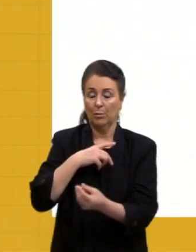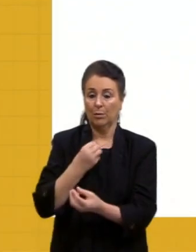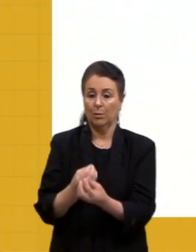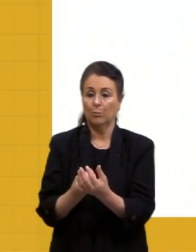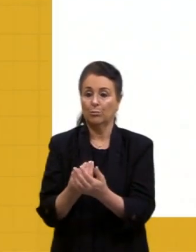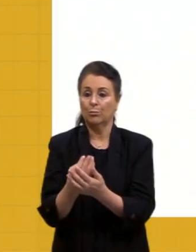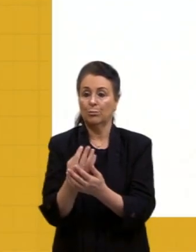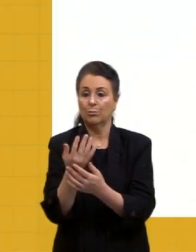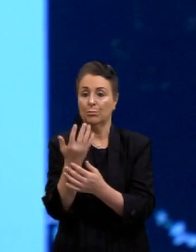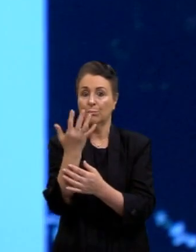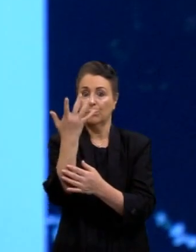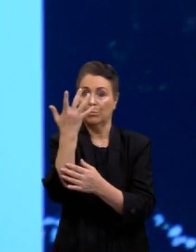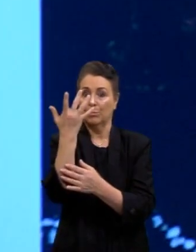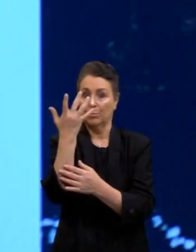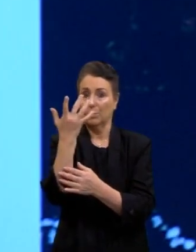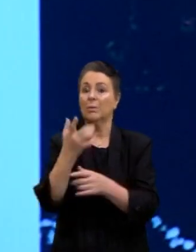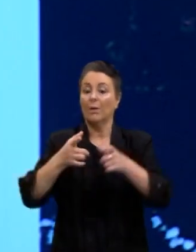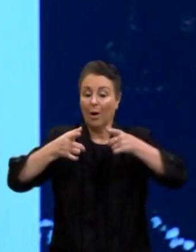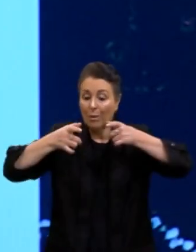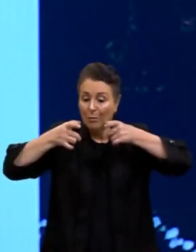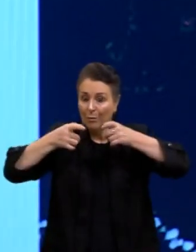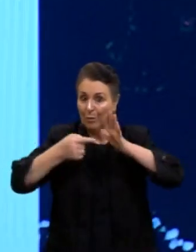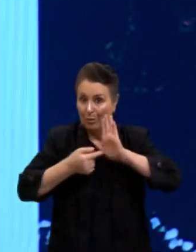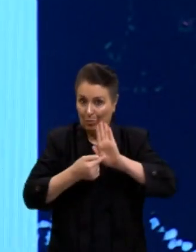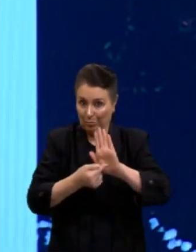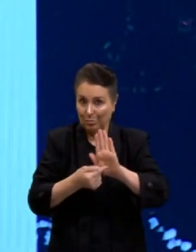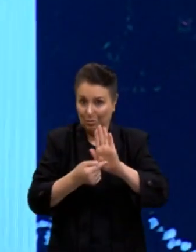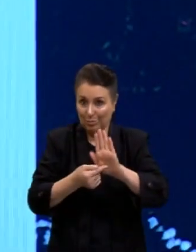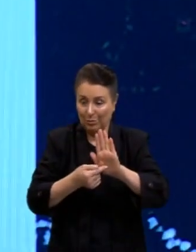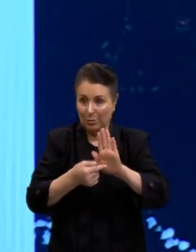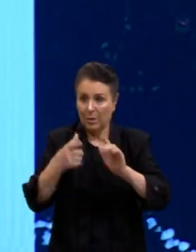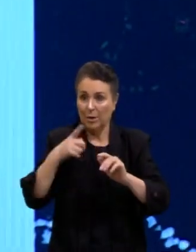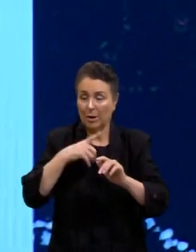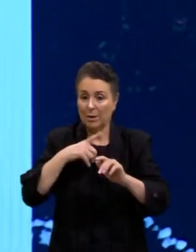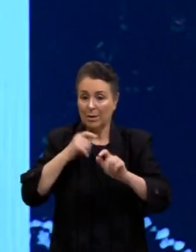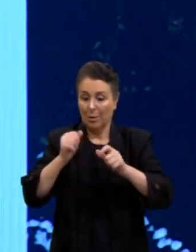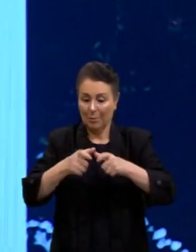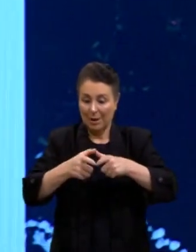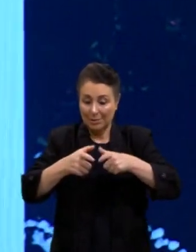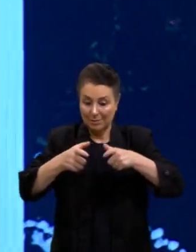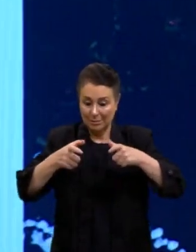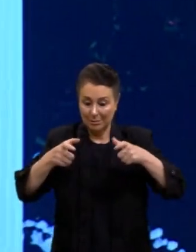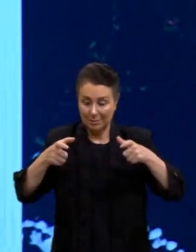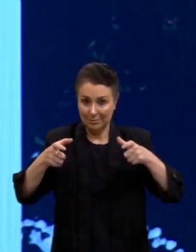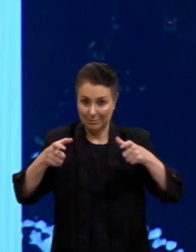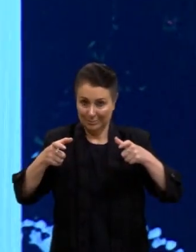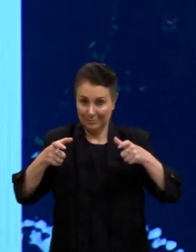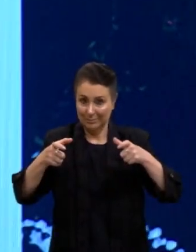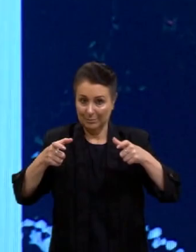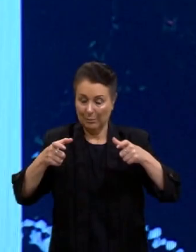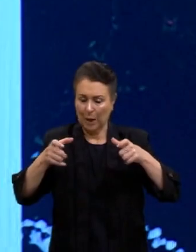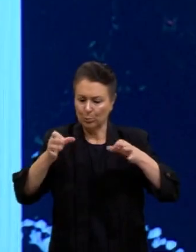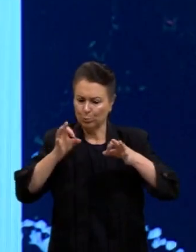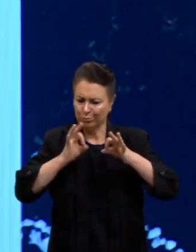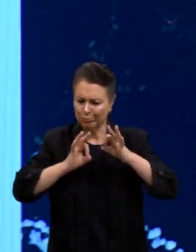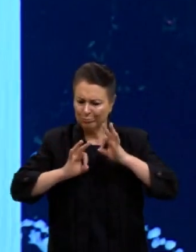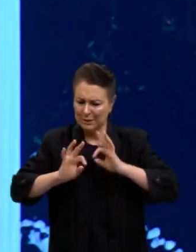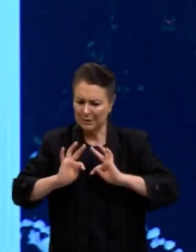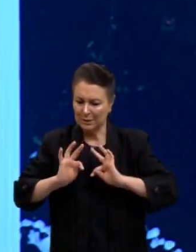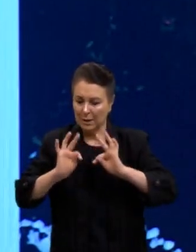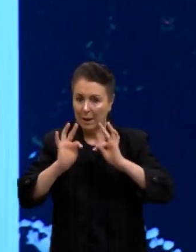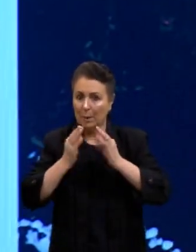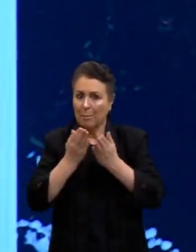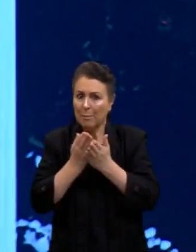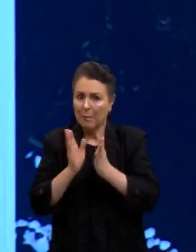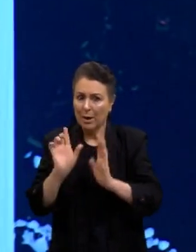tá? Aqui já é um, uma, uma, um recorte um pouco mais refinado, né, perde um pouco dessa,